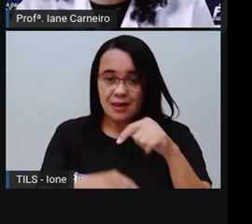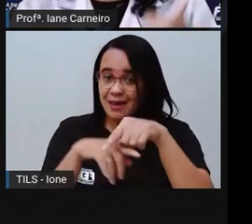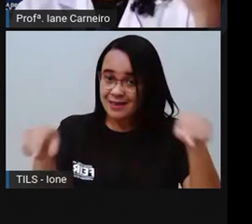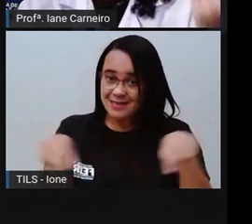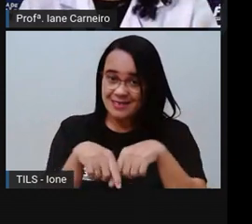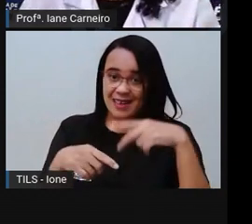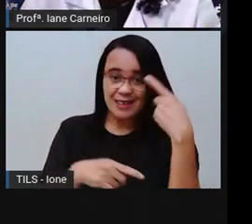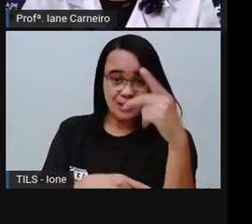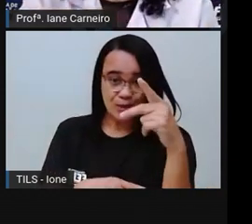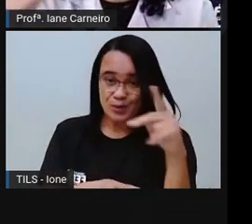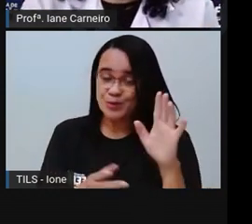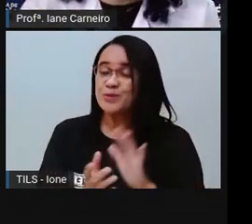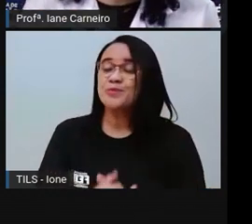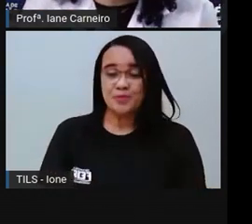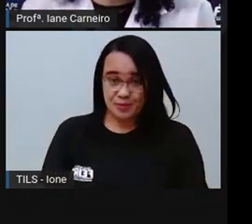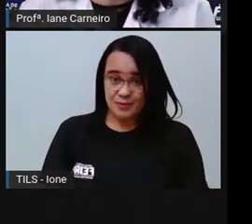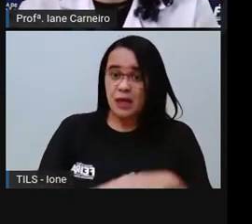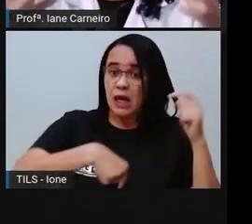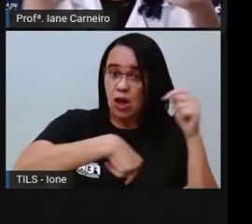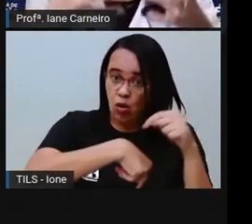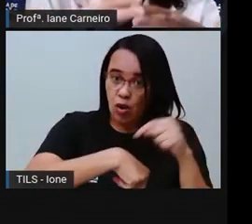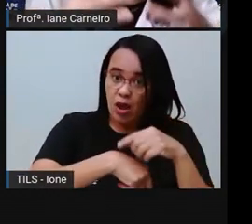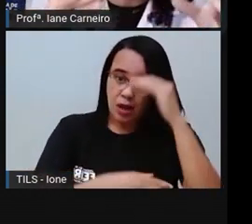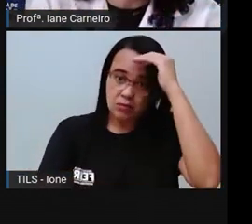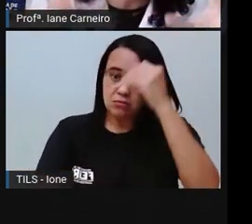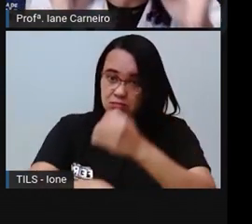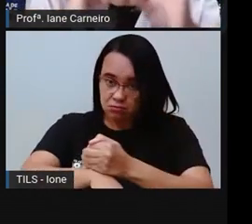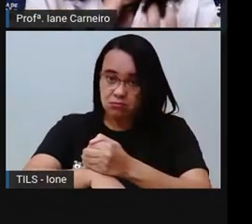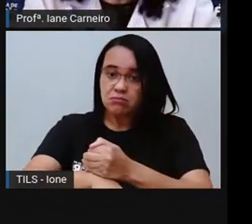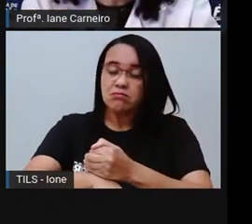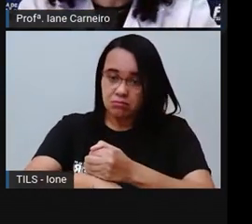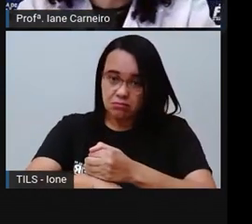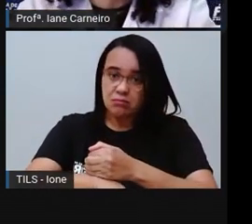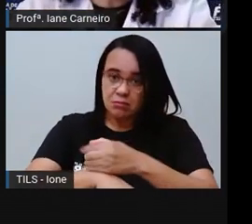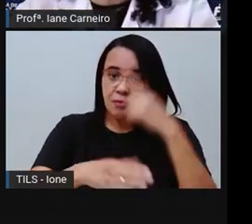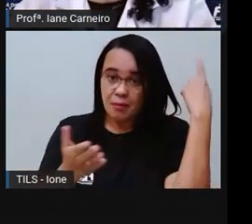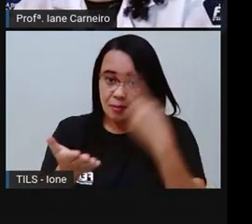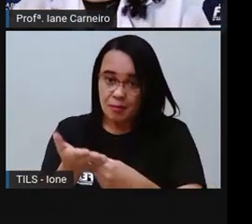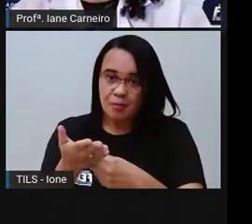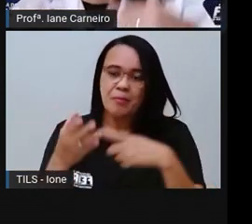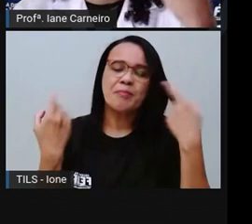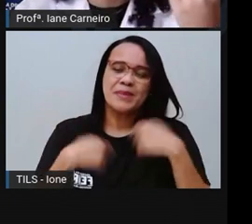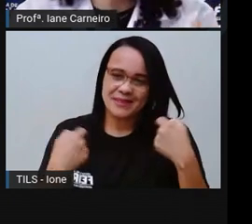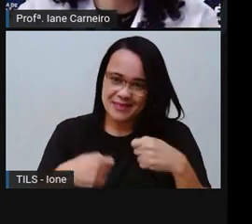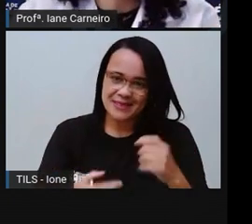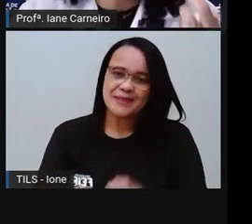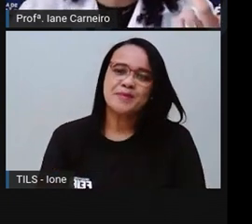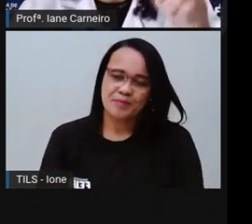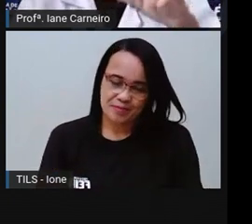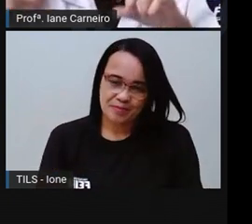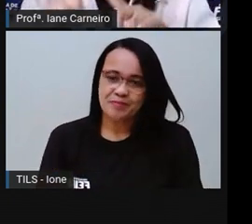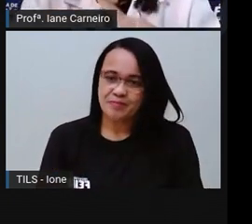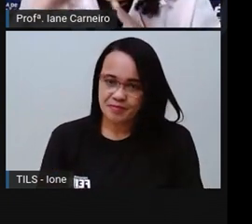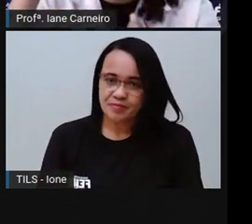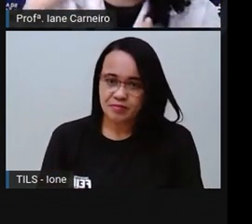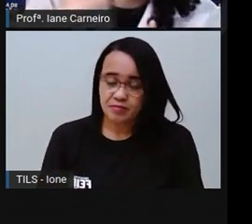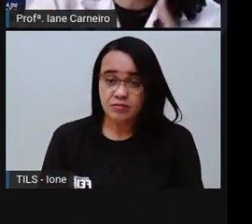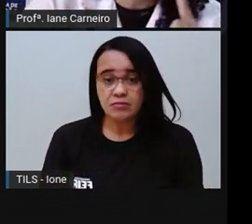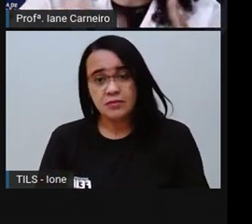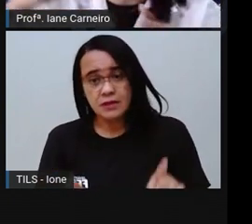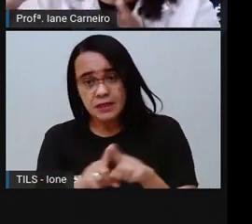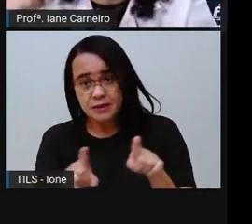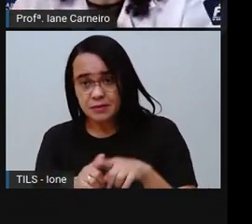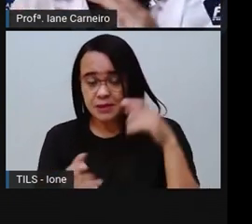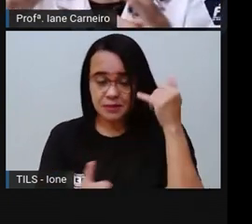os horários. Você não pode chegar no horário que você quiser. Você tem que chegar no horário marcado, né? Você também tem a rotina para